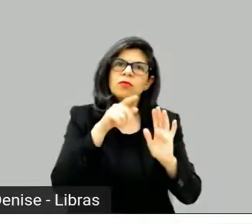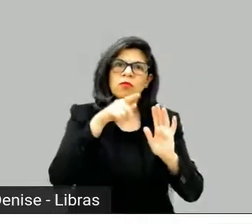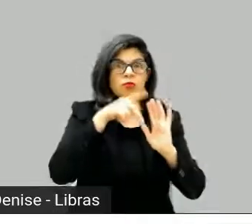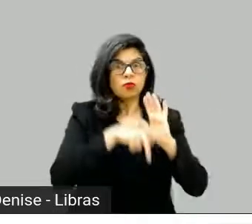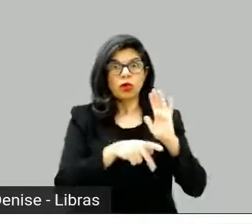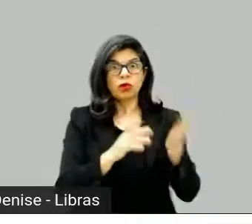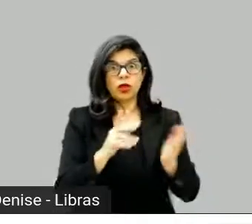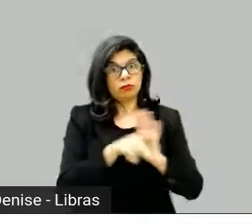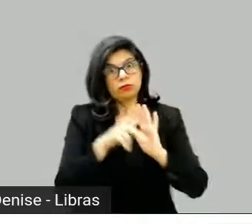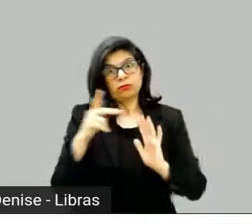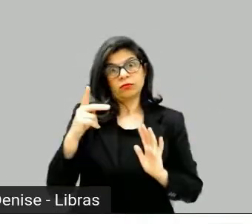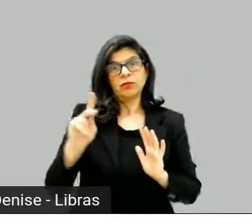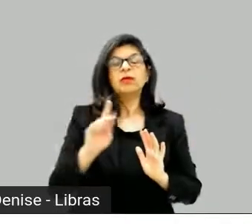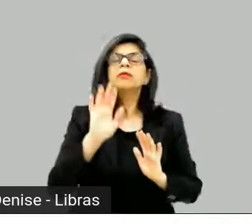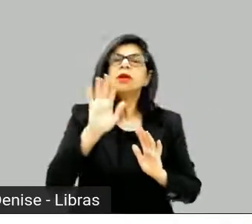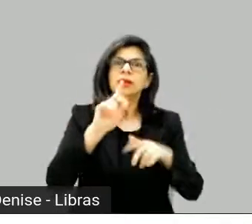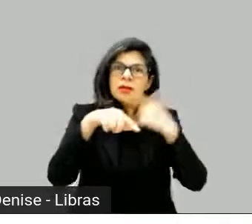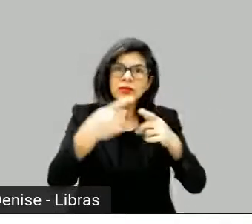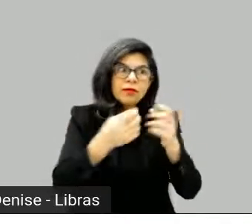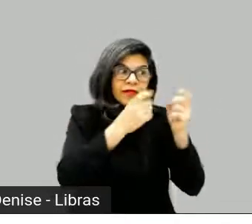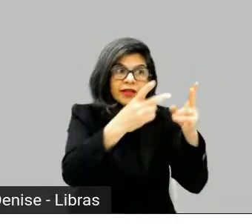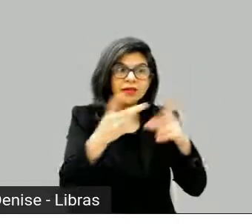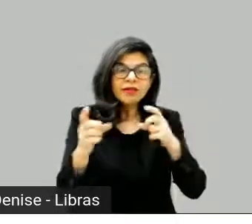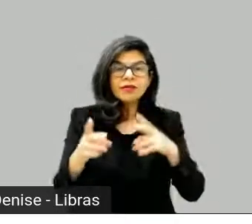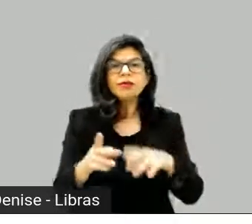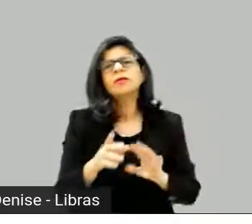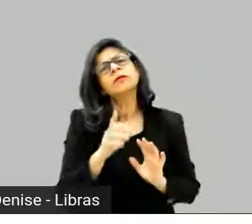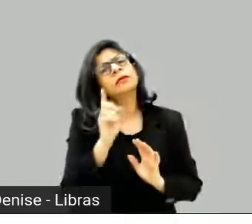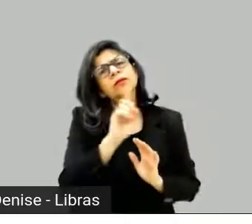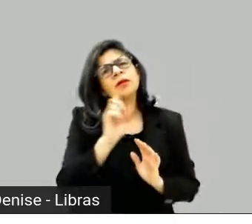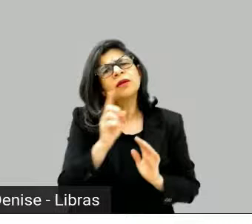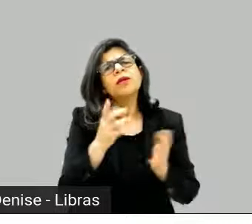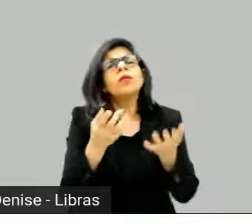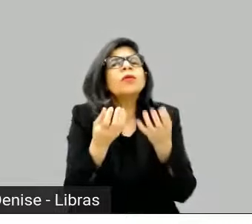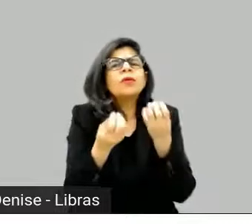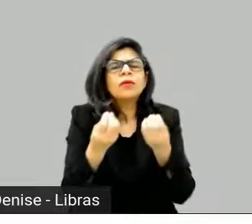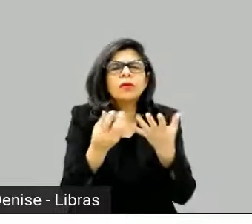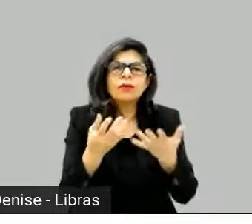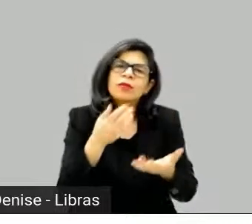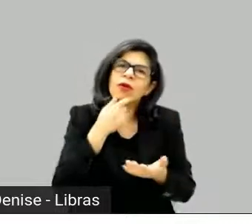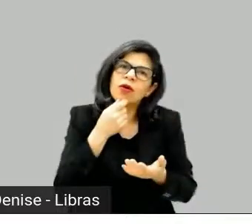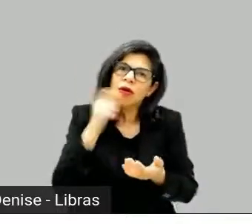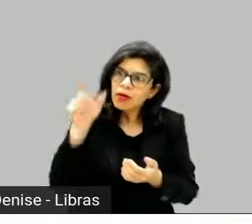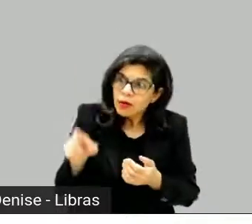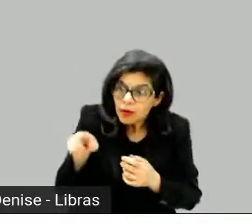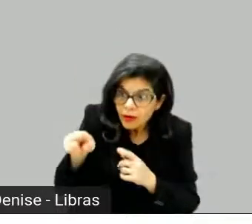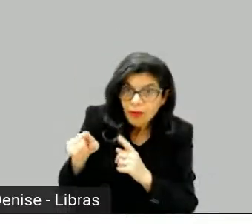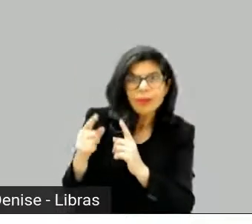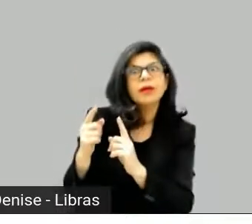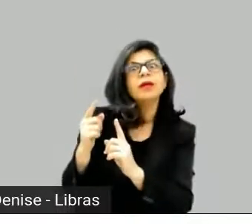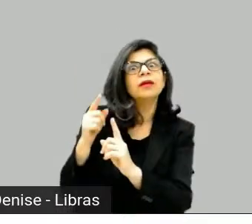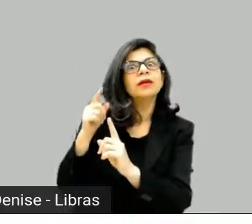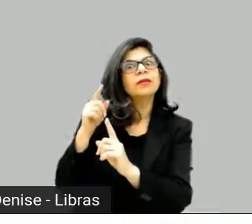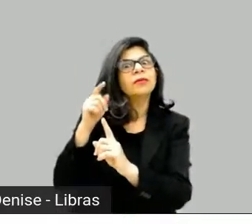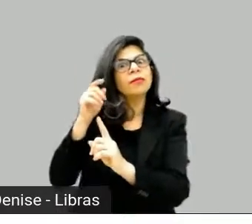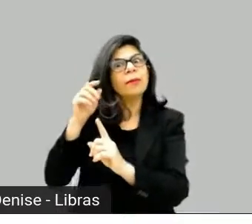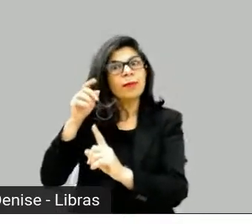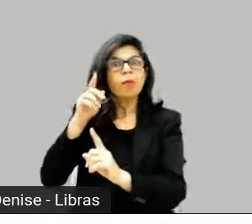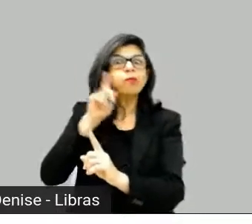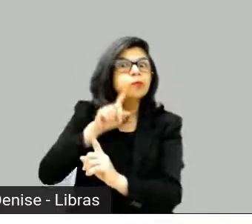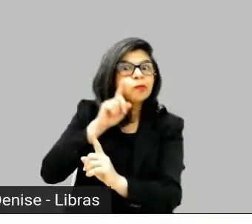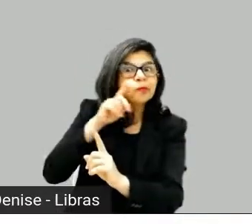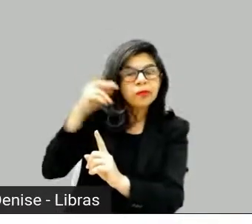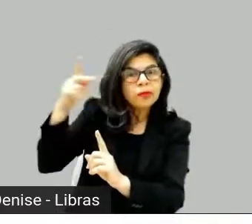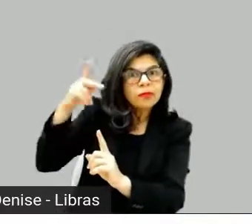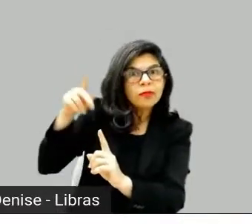Não, primeiro que ele foi da equipe de roteiristas do Sopranos não sei quantos anos, fez não sei quantas outras séries. O próprio